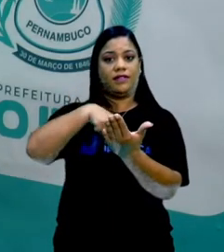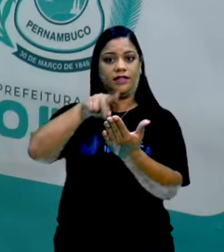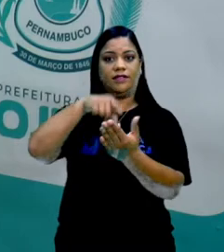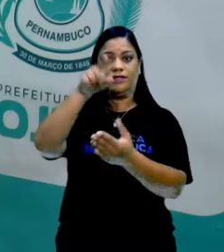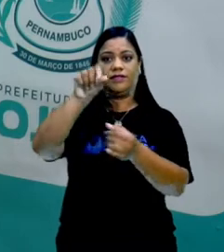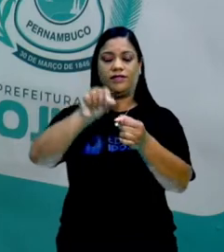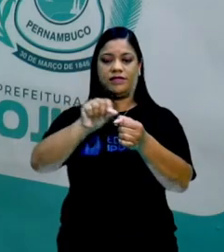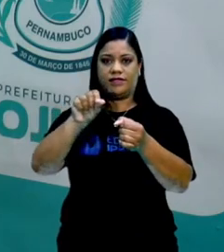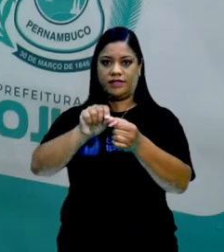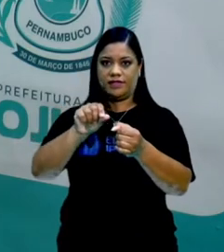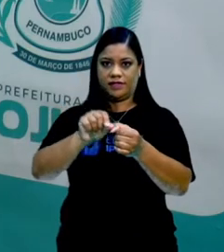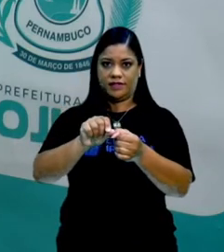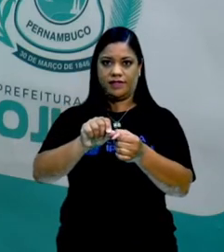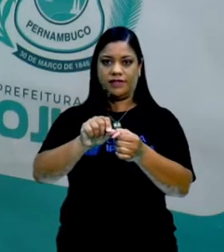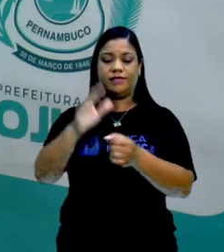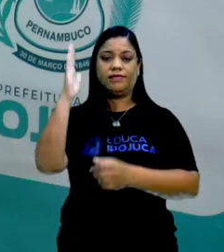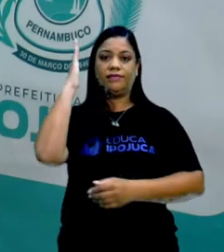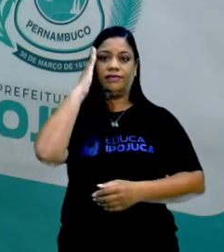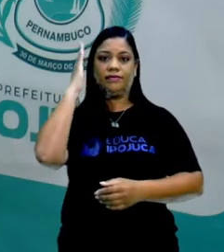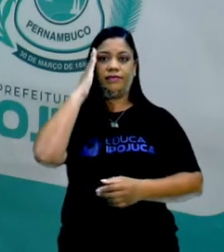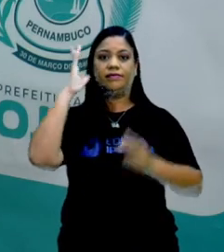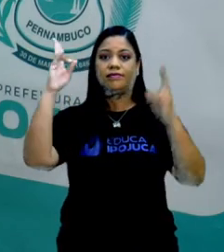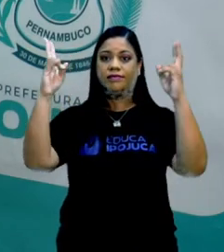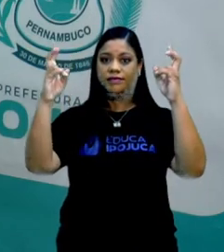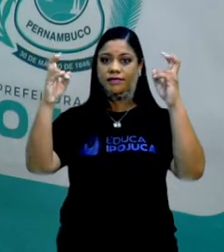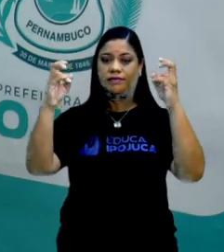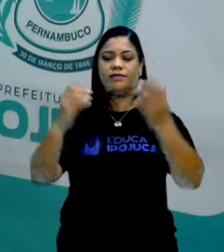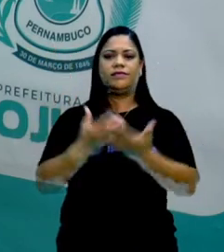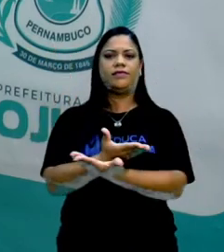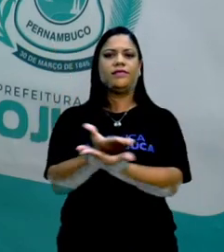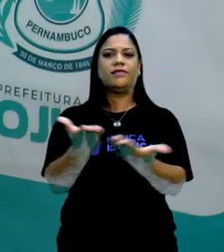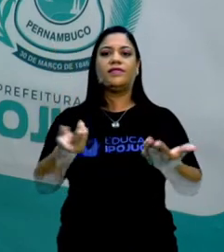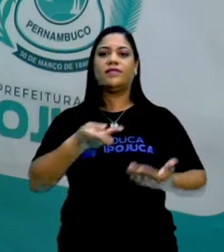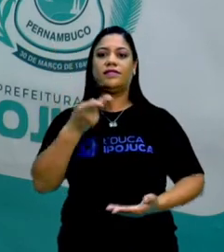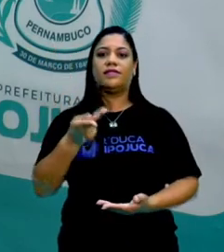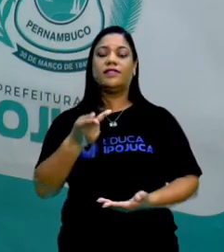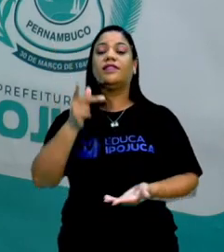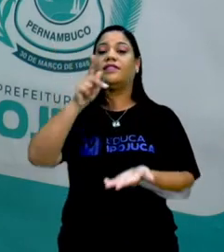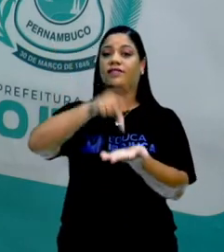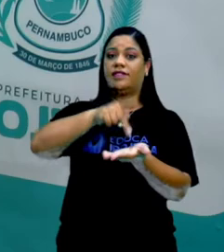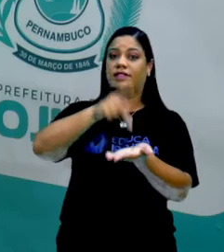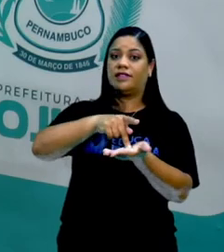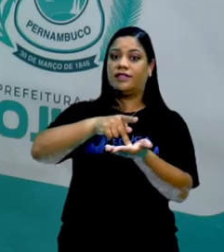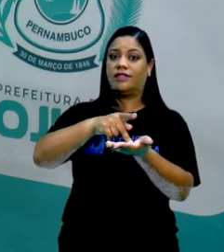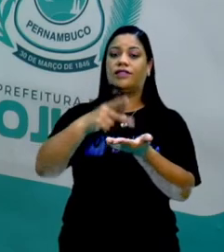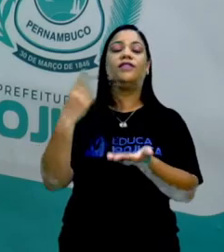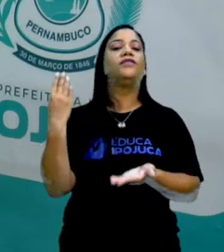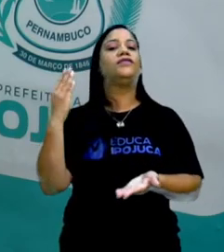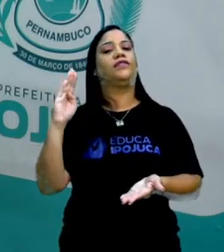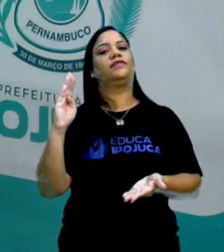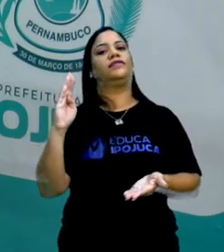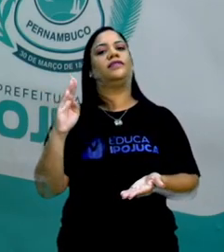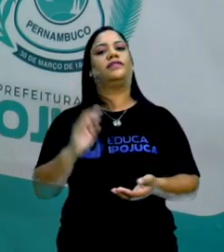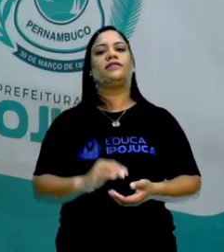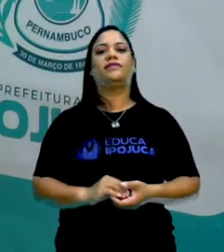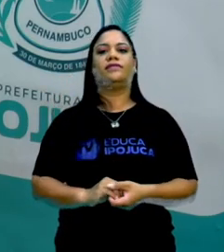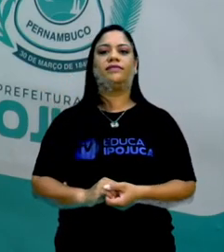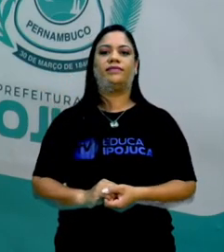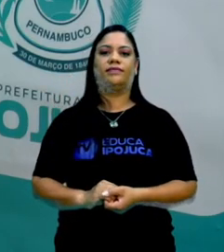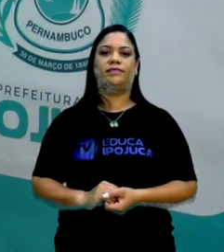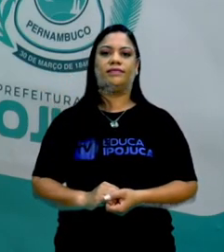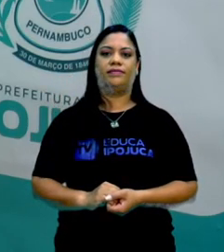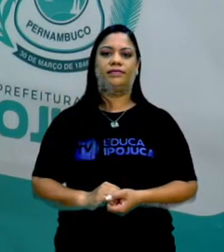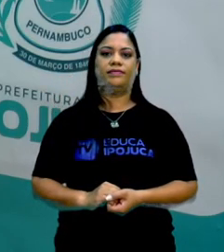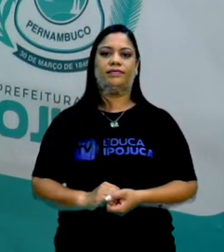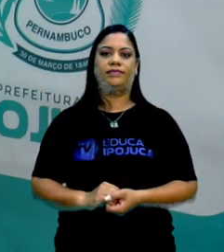que vocês fizerem a respeito desses temas, vocês vão dizer se essa informação, ela é verdadeira ou se essa informação é